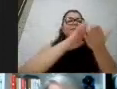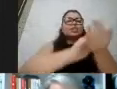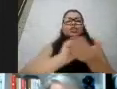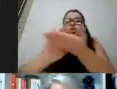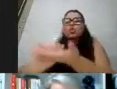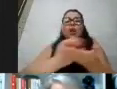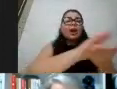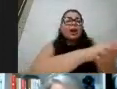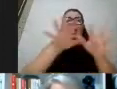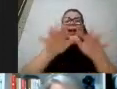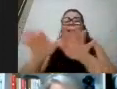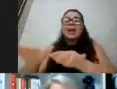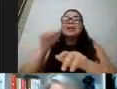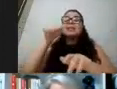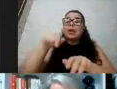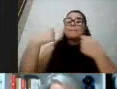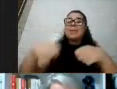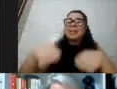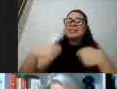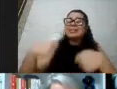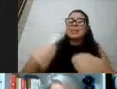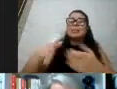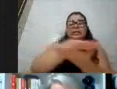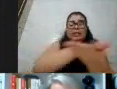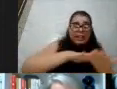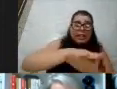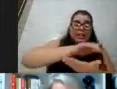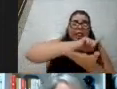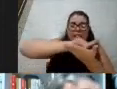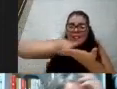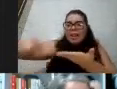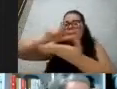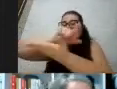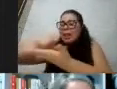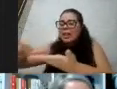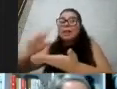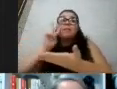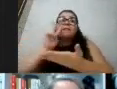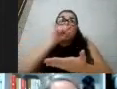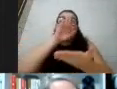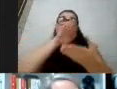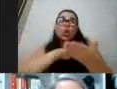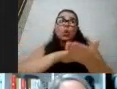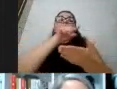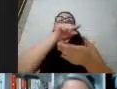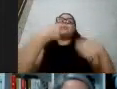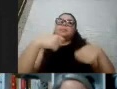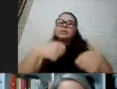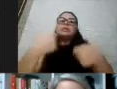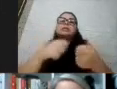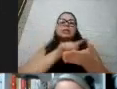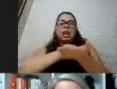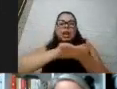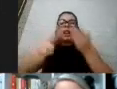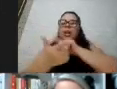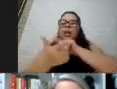sempre limpas, sempre precisa estar atento, se tocou e se tocou precisa fazer a higiene das mãos. Às vezes, por exemplo,